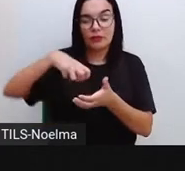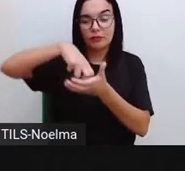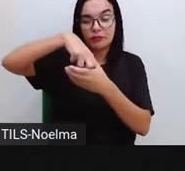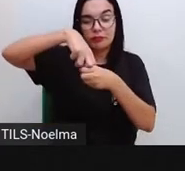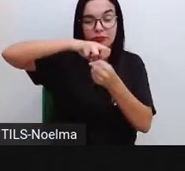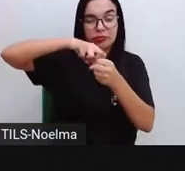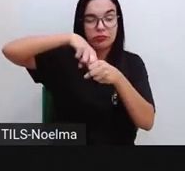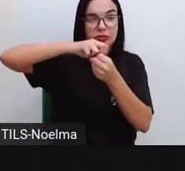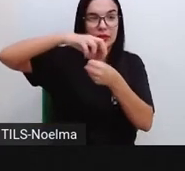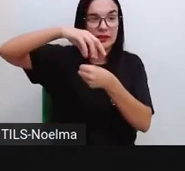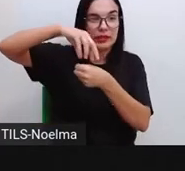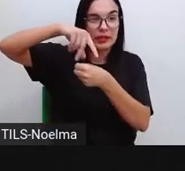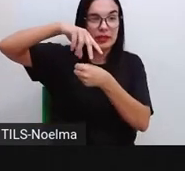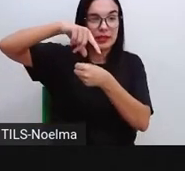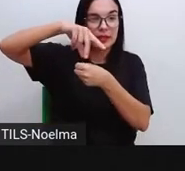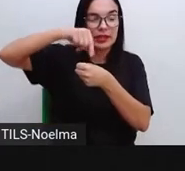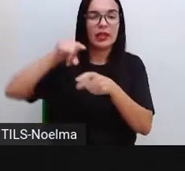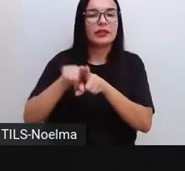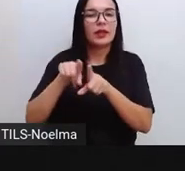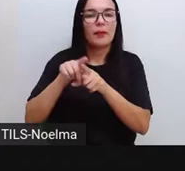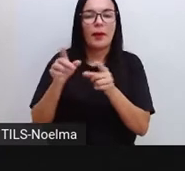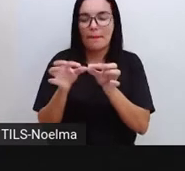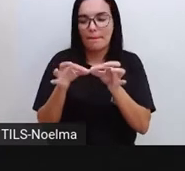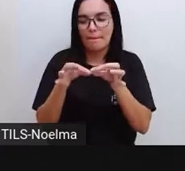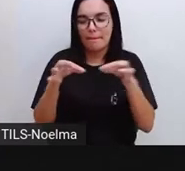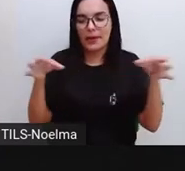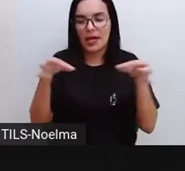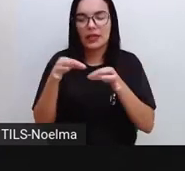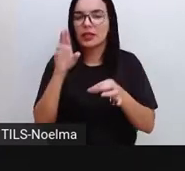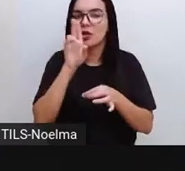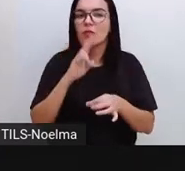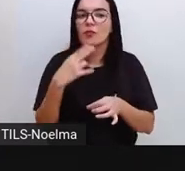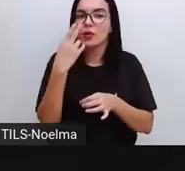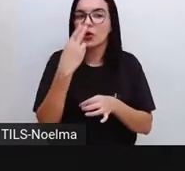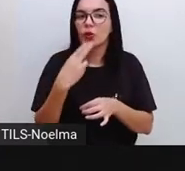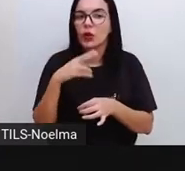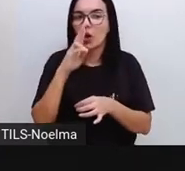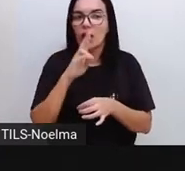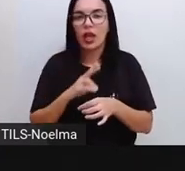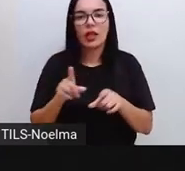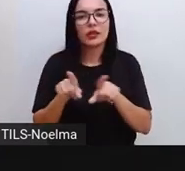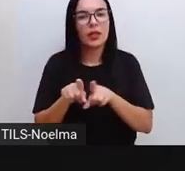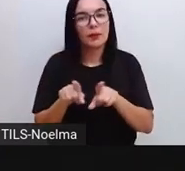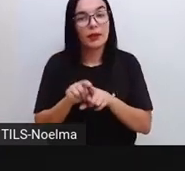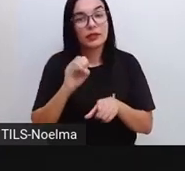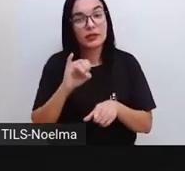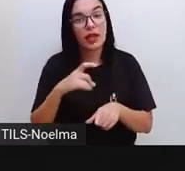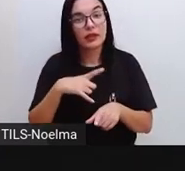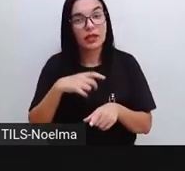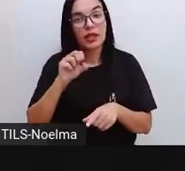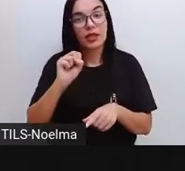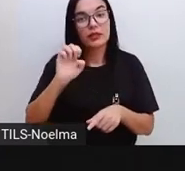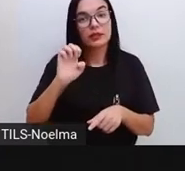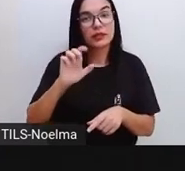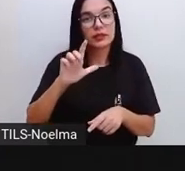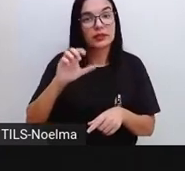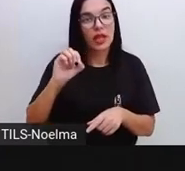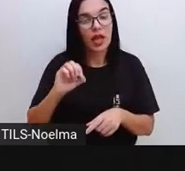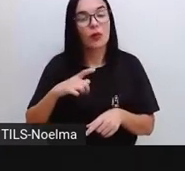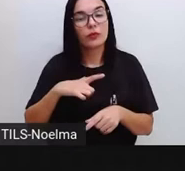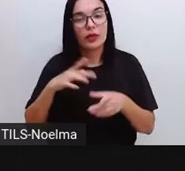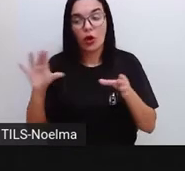Ou se tiver os selos ali, né? A disposição contar os próprios selos, enfim. Vocês viram